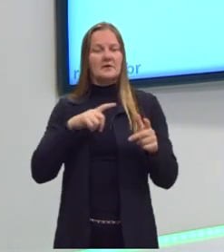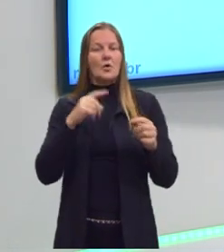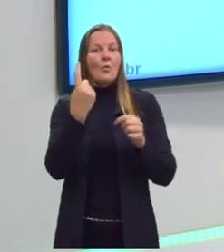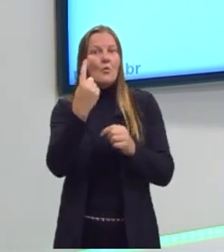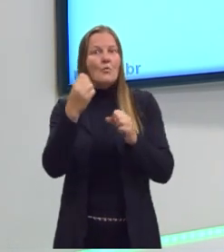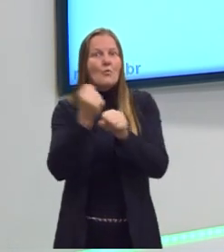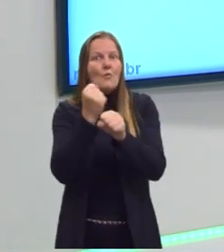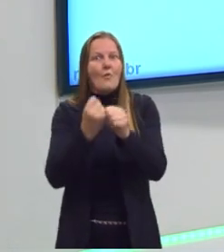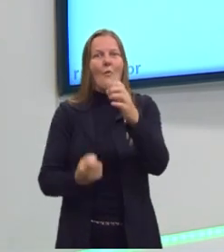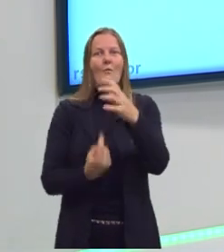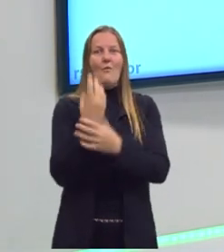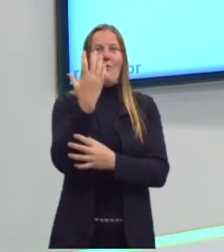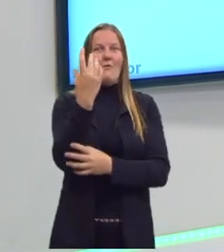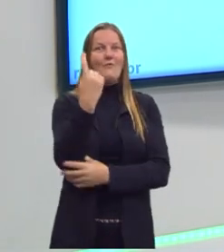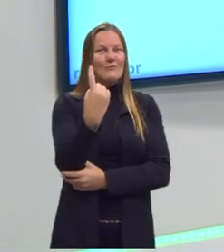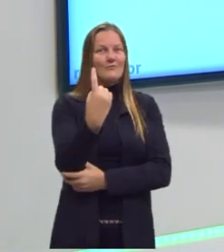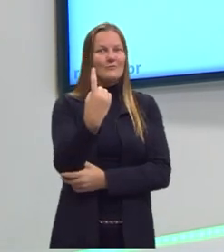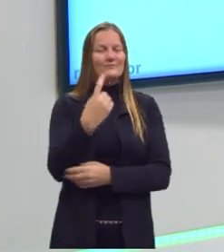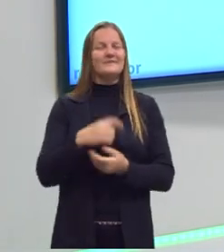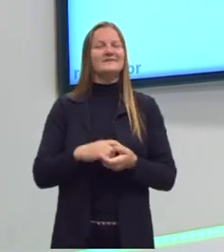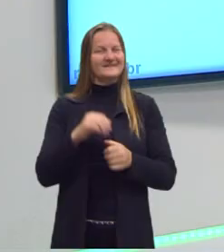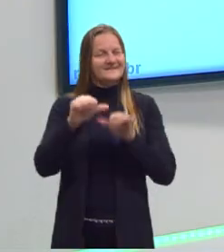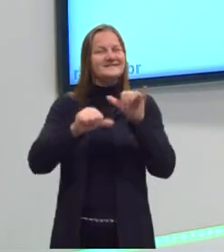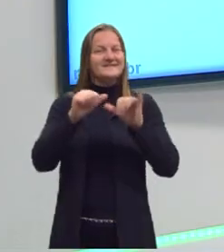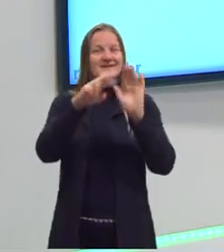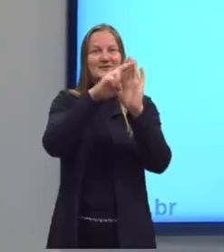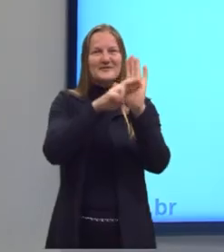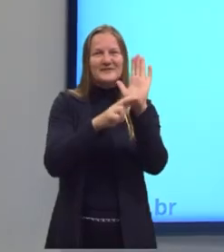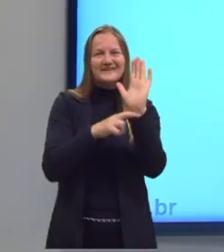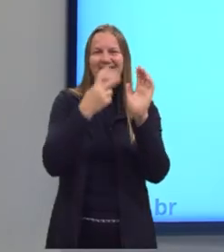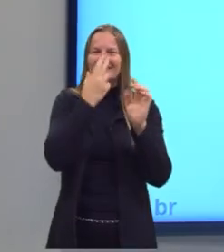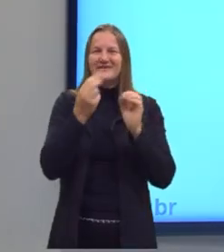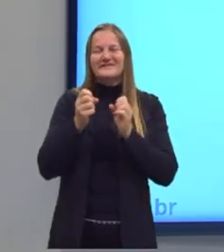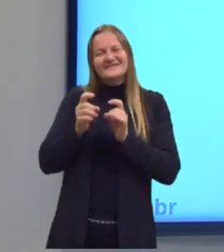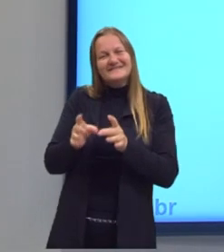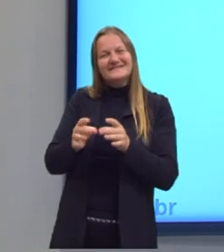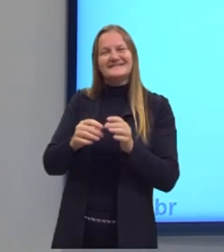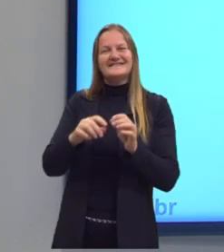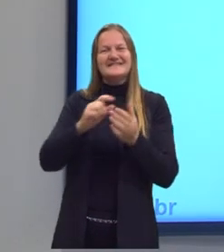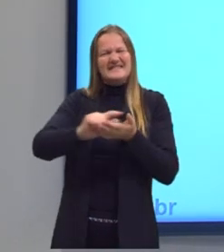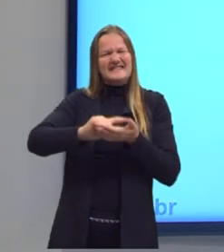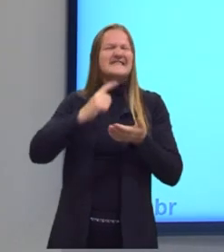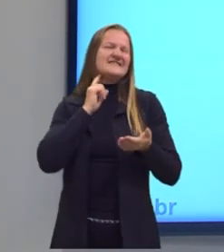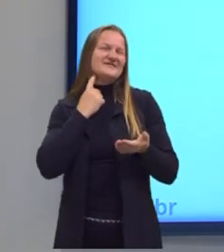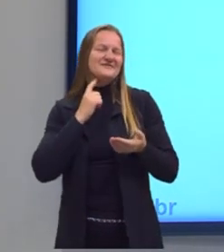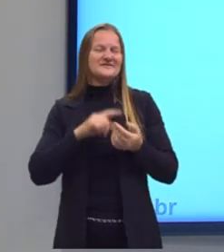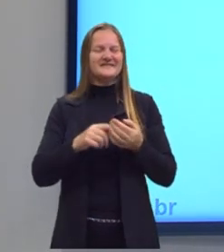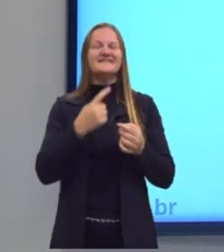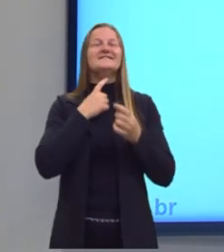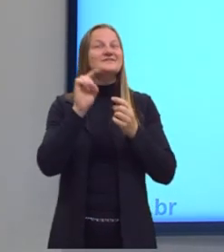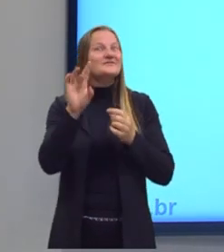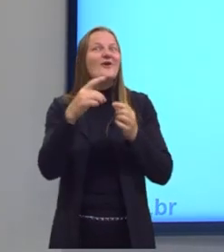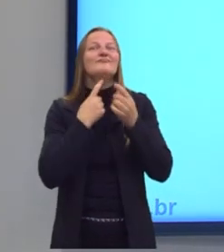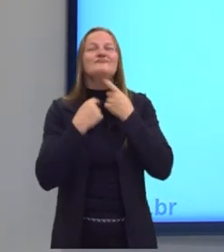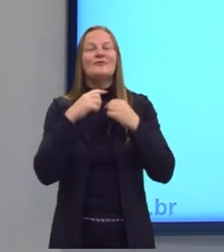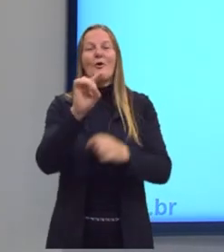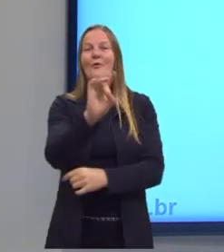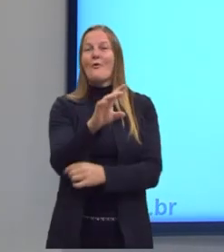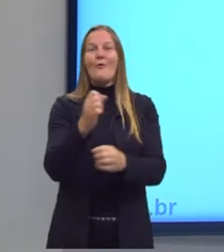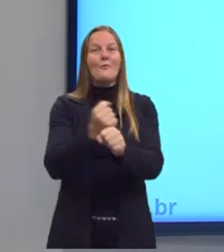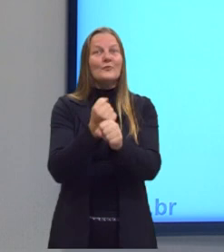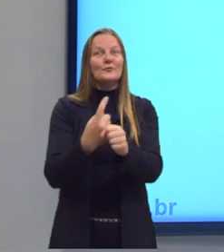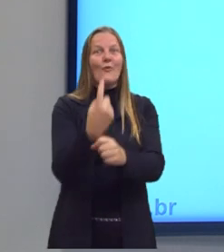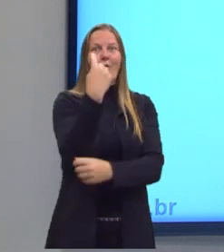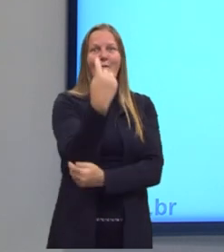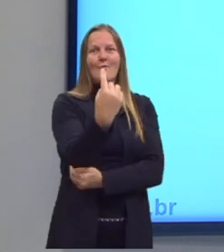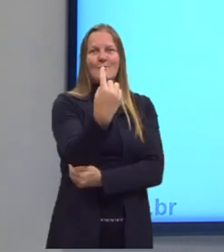produto, ou seja, nessa receita não forma louça suja, tá? Só vou formar ali o produto desejado, meu bolo pronto, a gente não considera